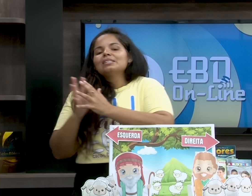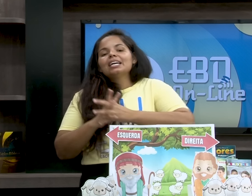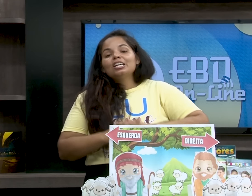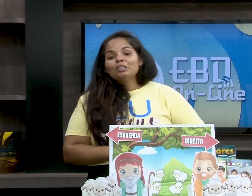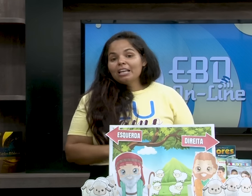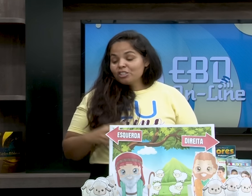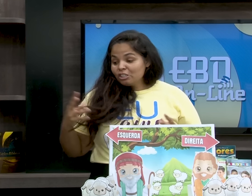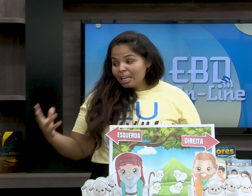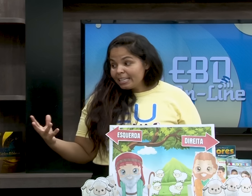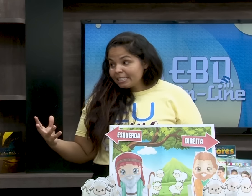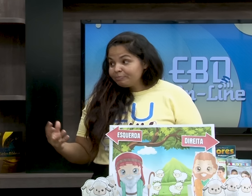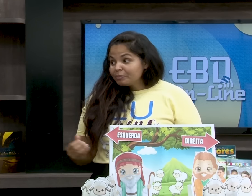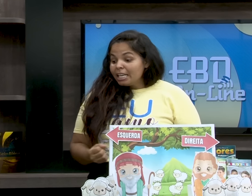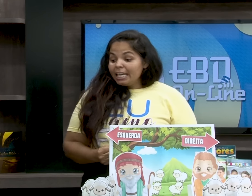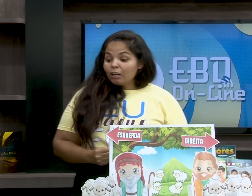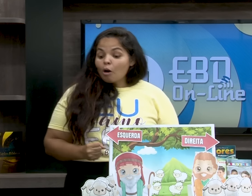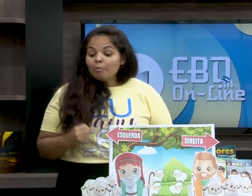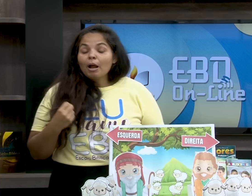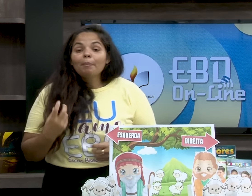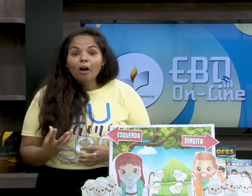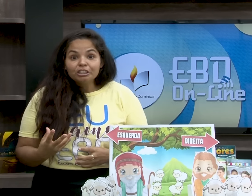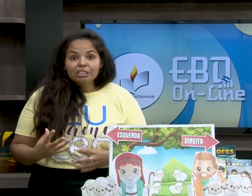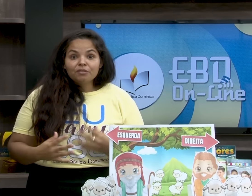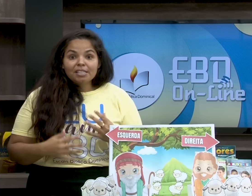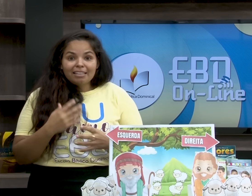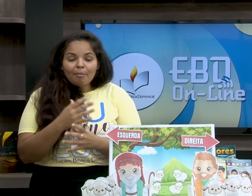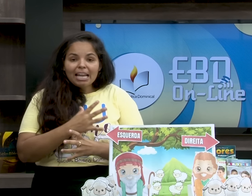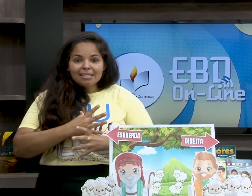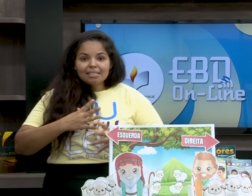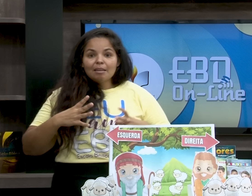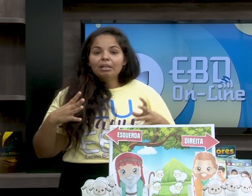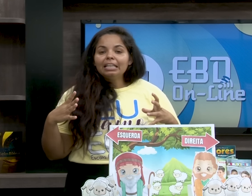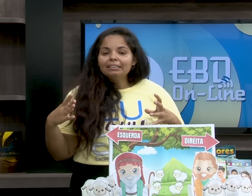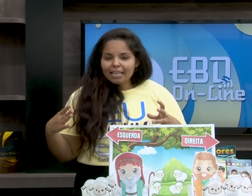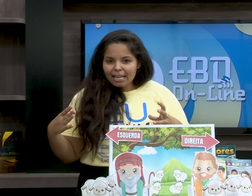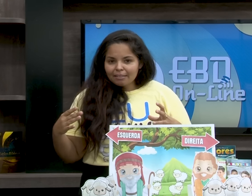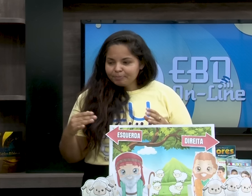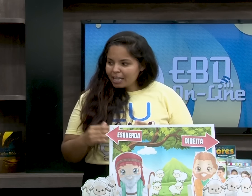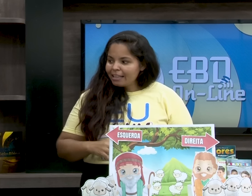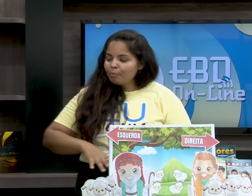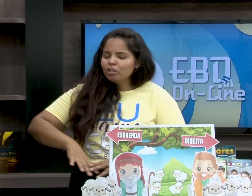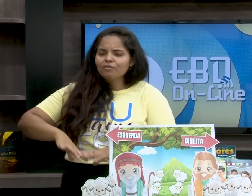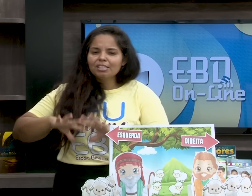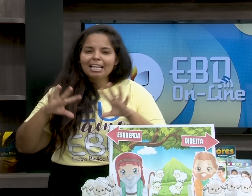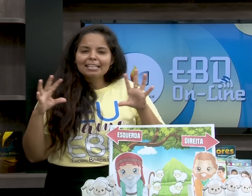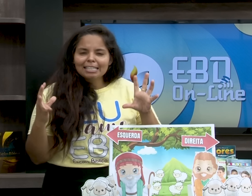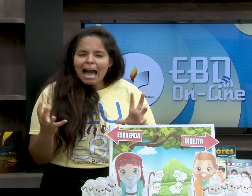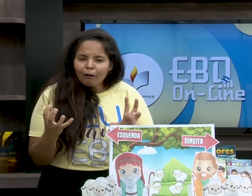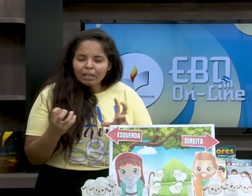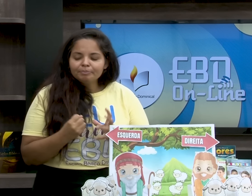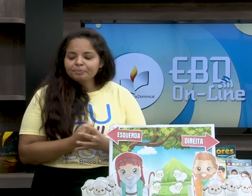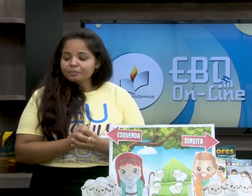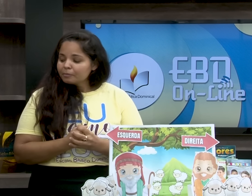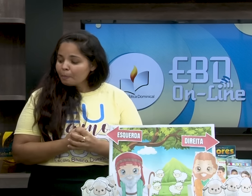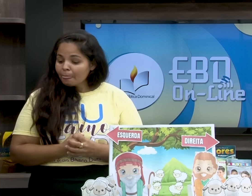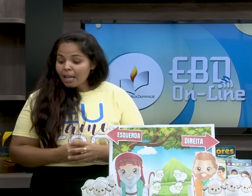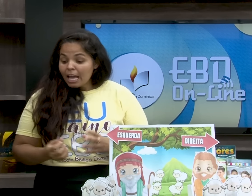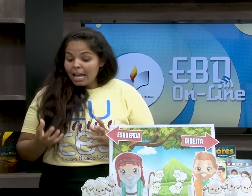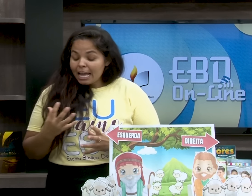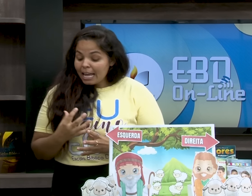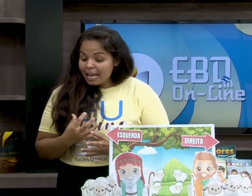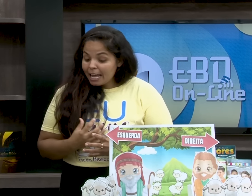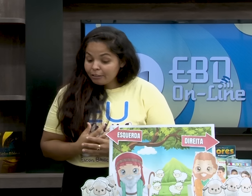você vai trabalhando essa questão da gentileza. E como proposta de você trabalhar essa semana inteira, né? Depois que você dá essa aula.